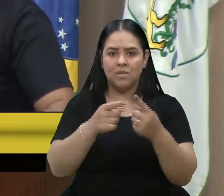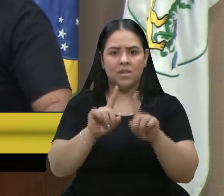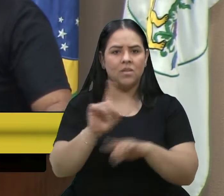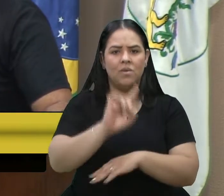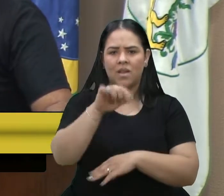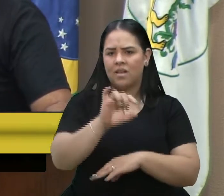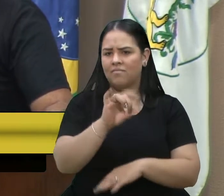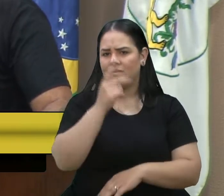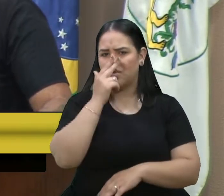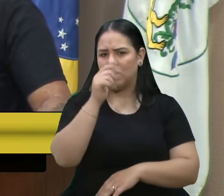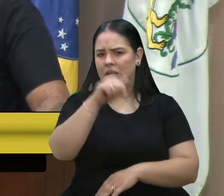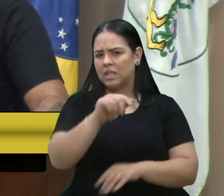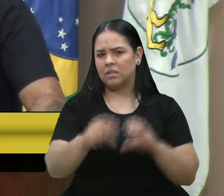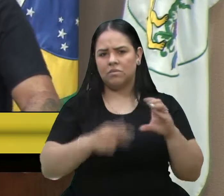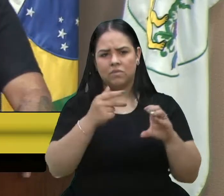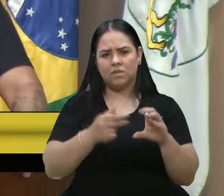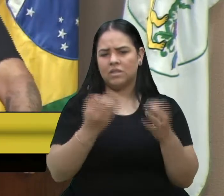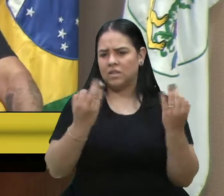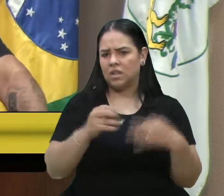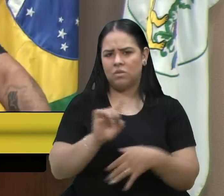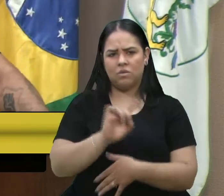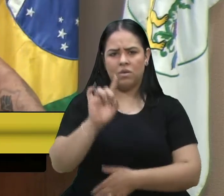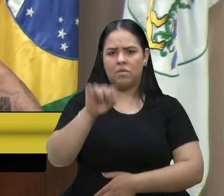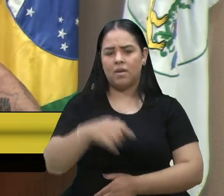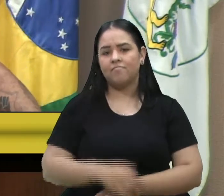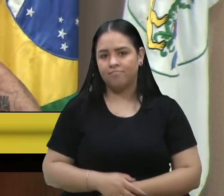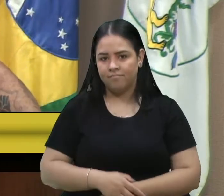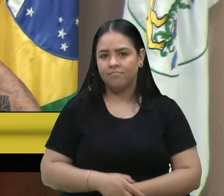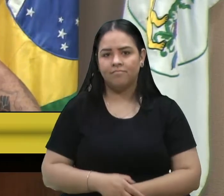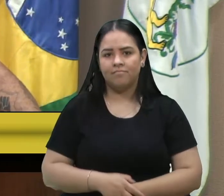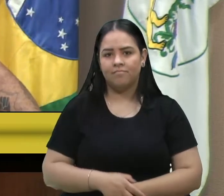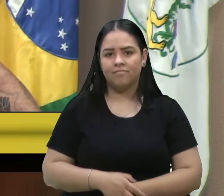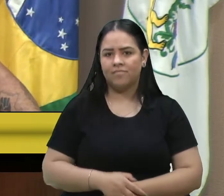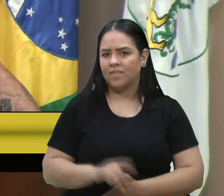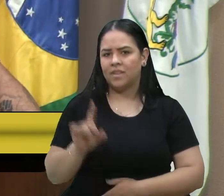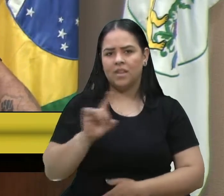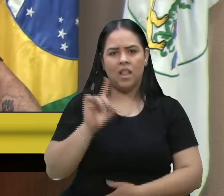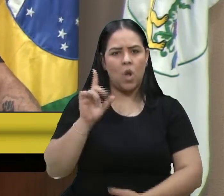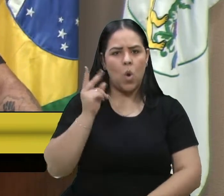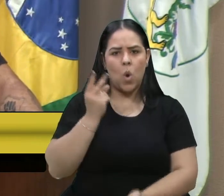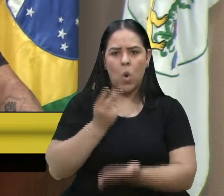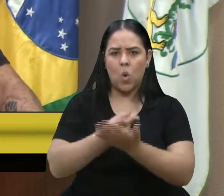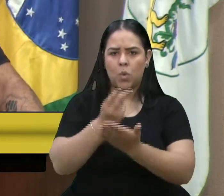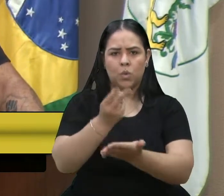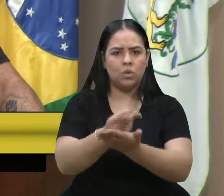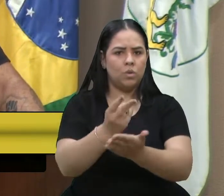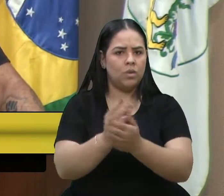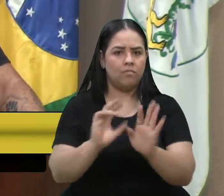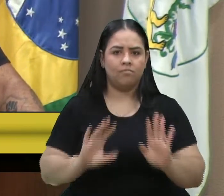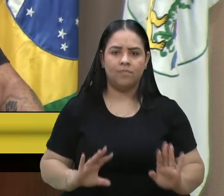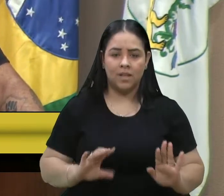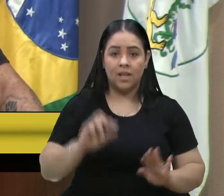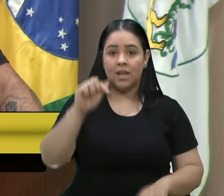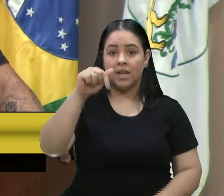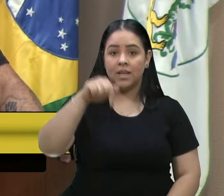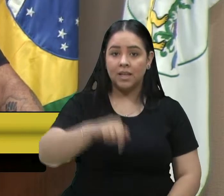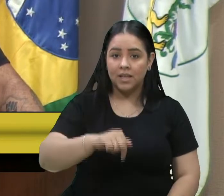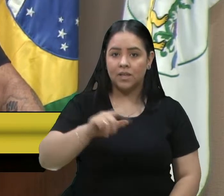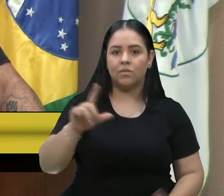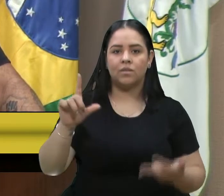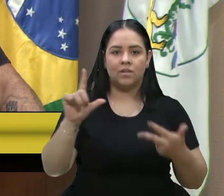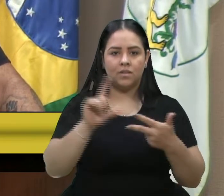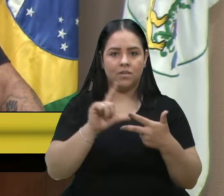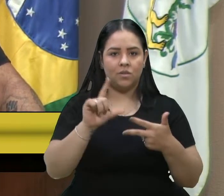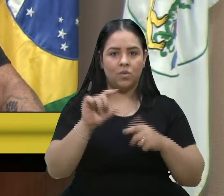Câmara de Vereadores. Certamente não é o caso, isso não vigorará e não triunfará. Aqui nesse Legislativo,